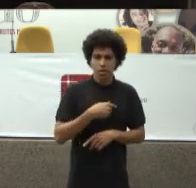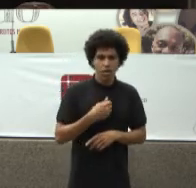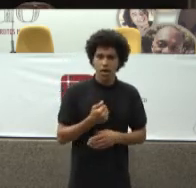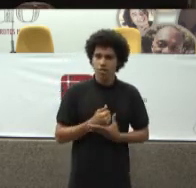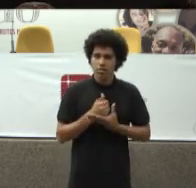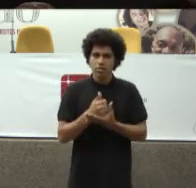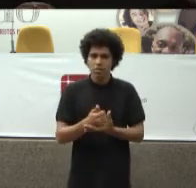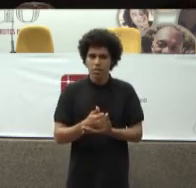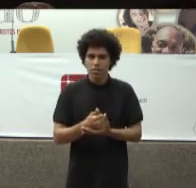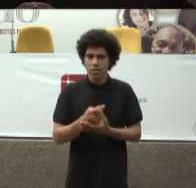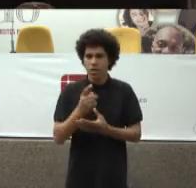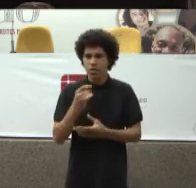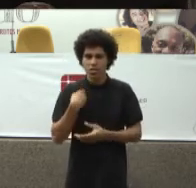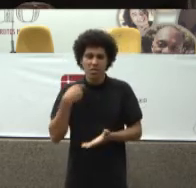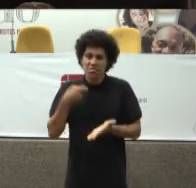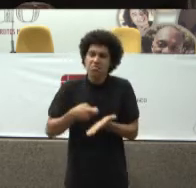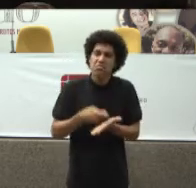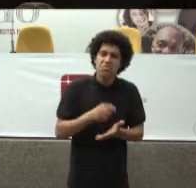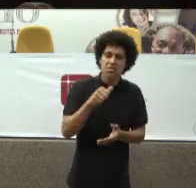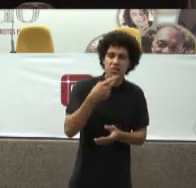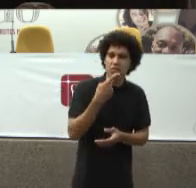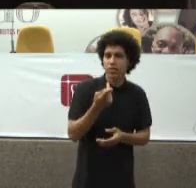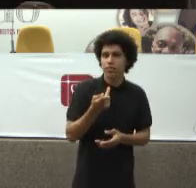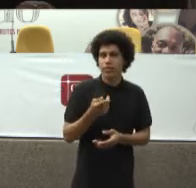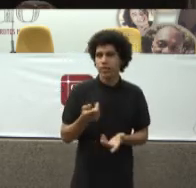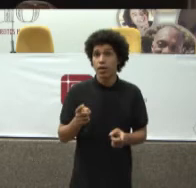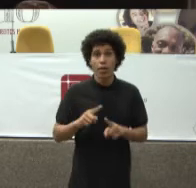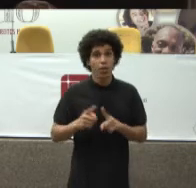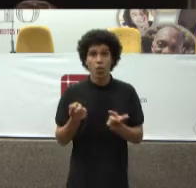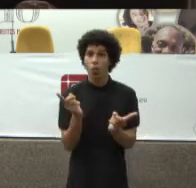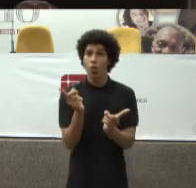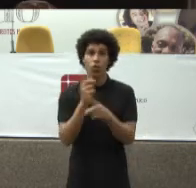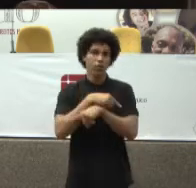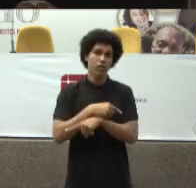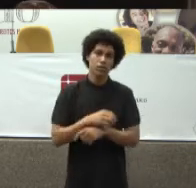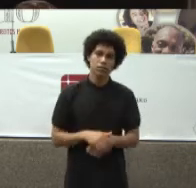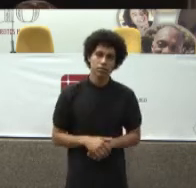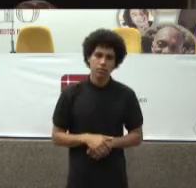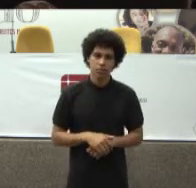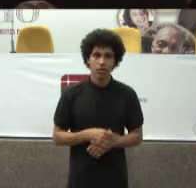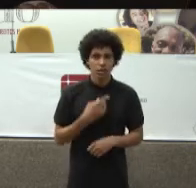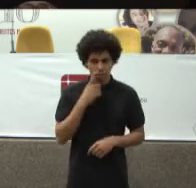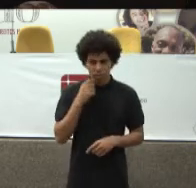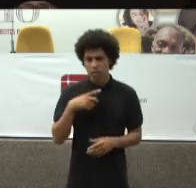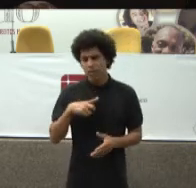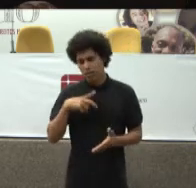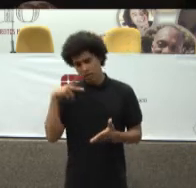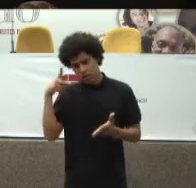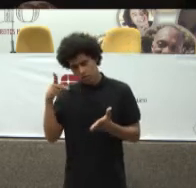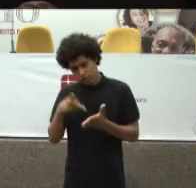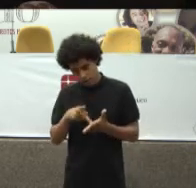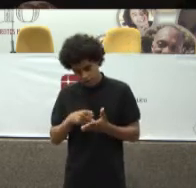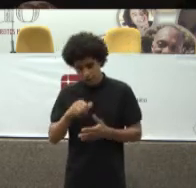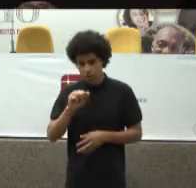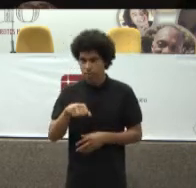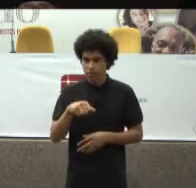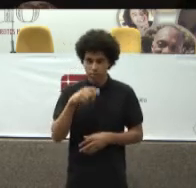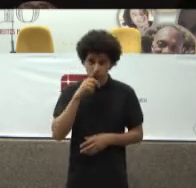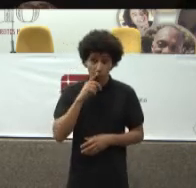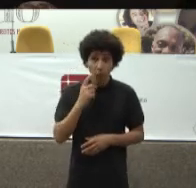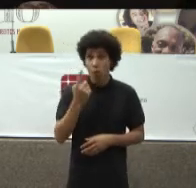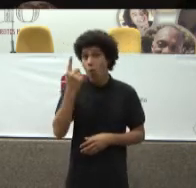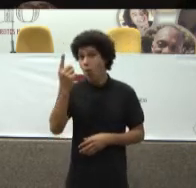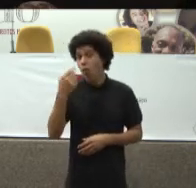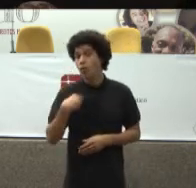Oncológica É sim Assistência Farmacêutica É o contrário Existe Na assistência Oncológica Um